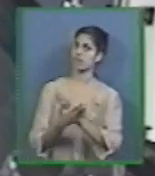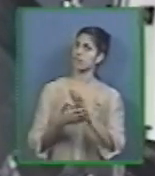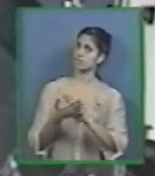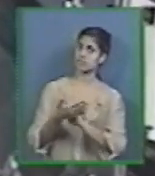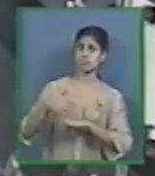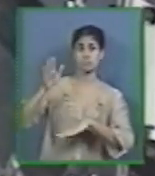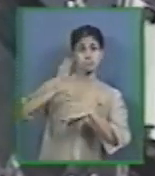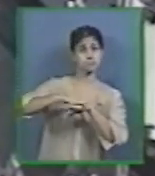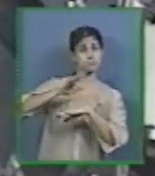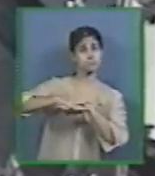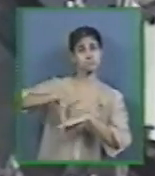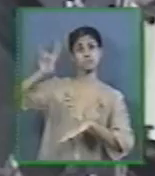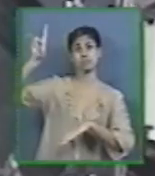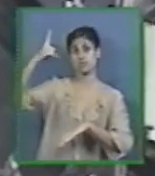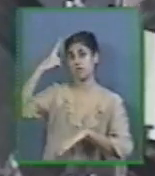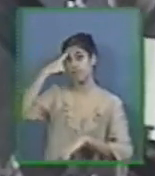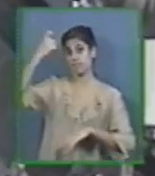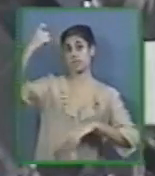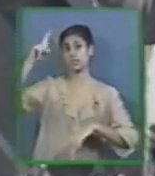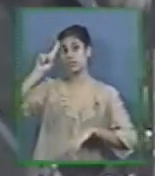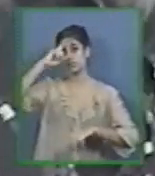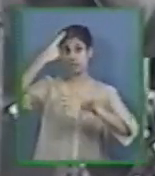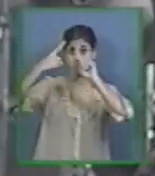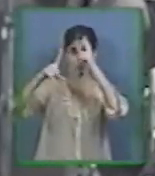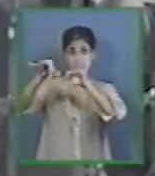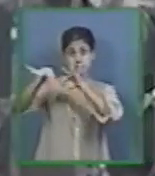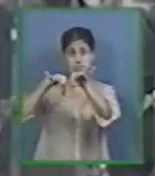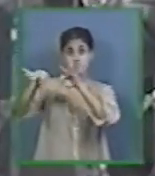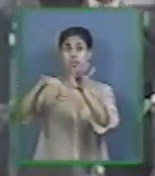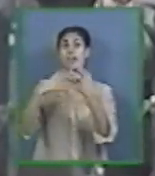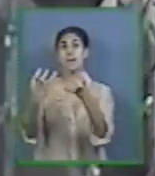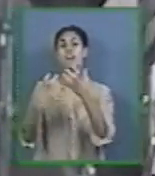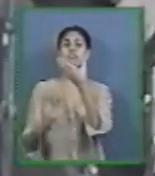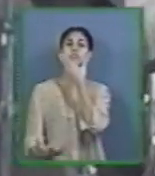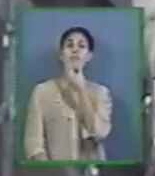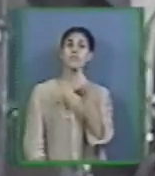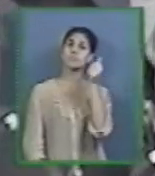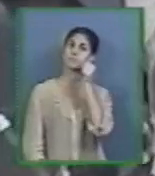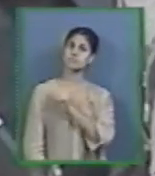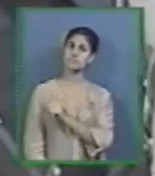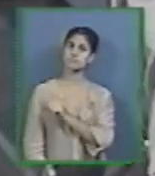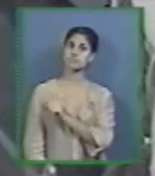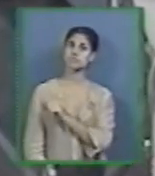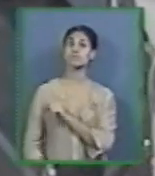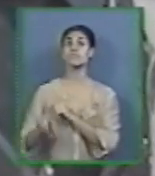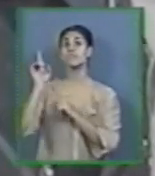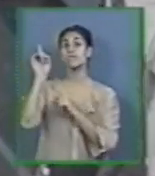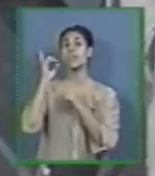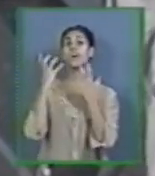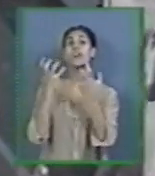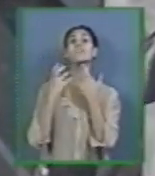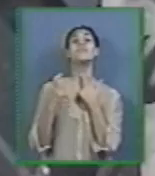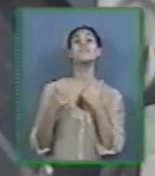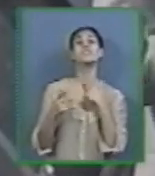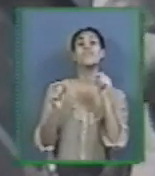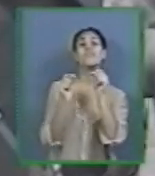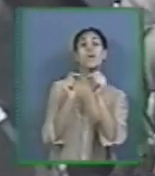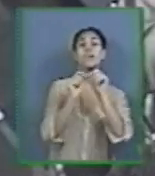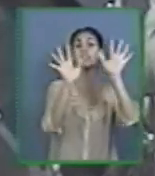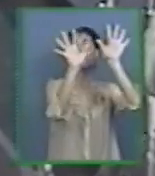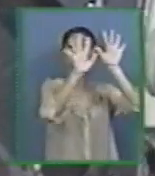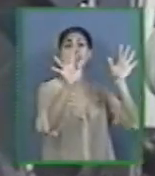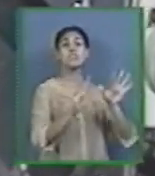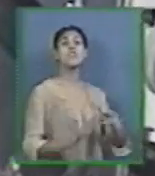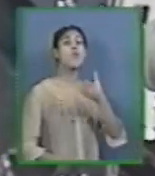é que bolou essa ideia Ele é quem disse Façamos o homem a nossa imagem